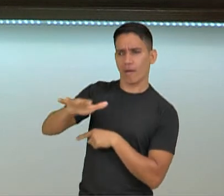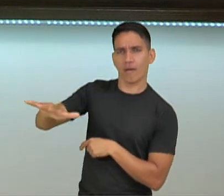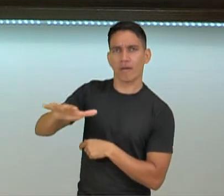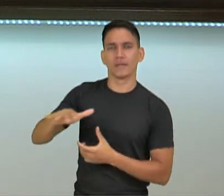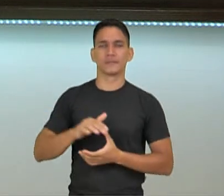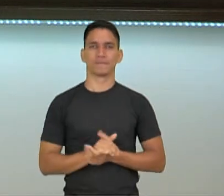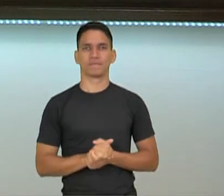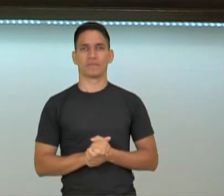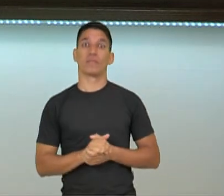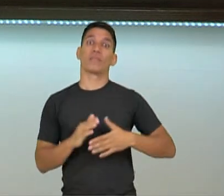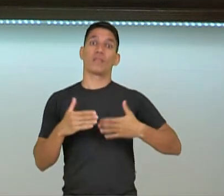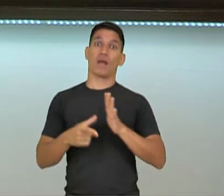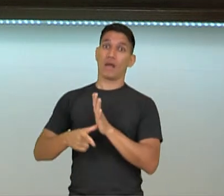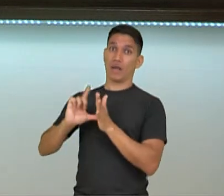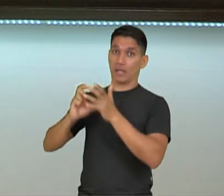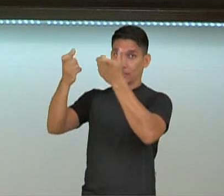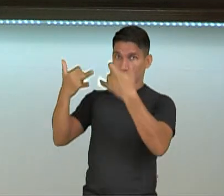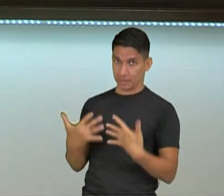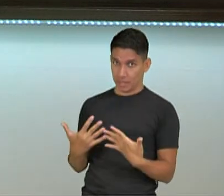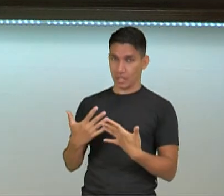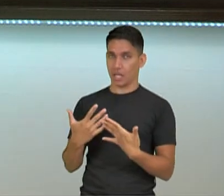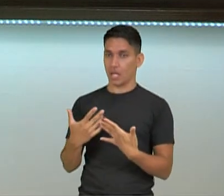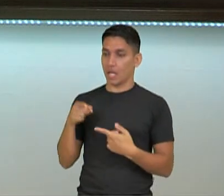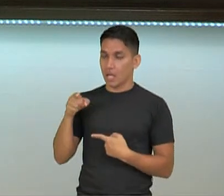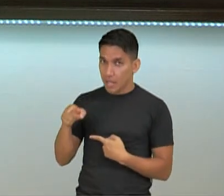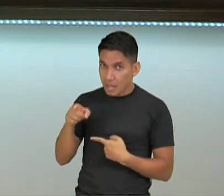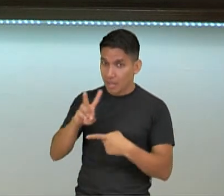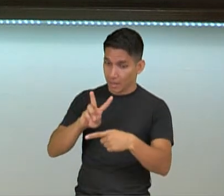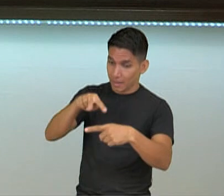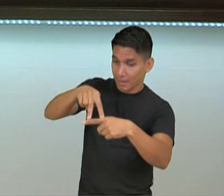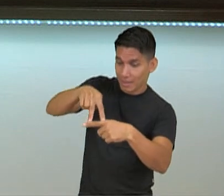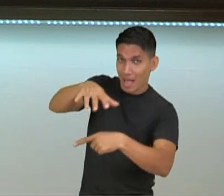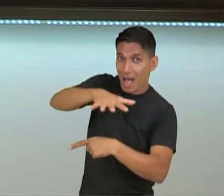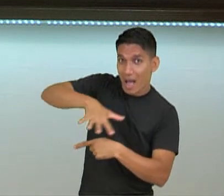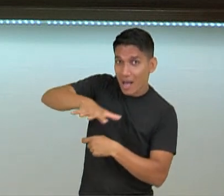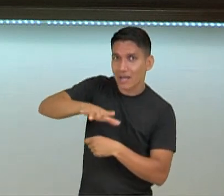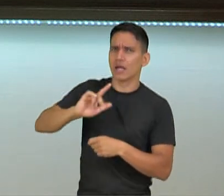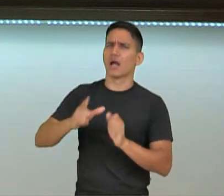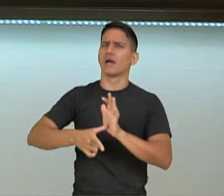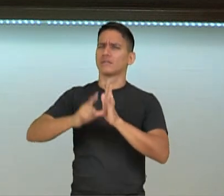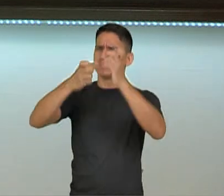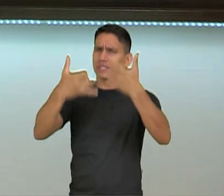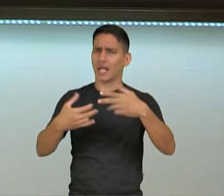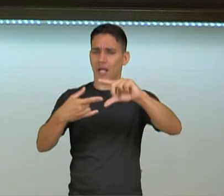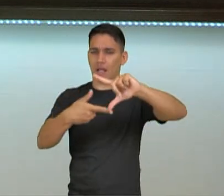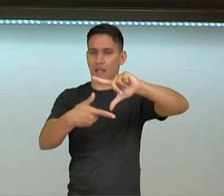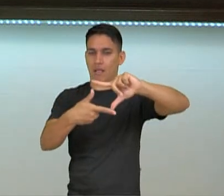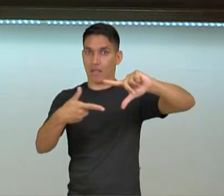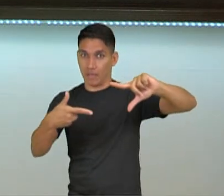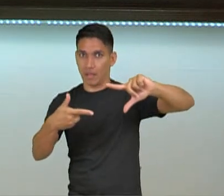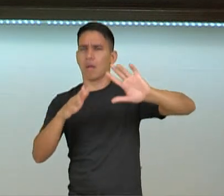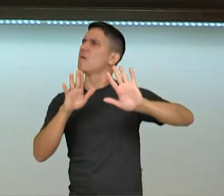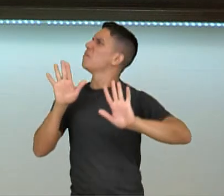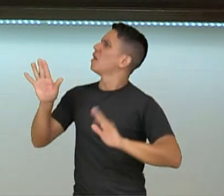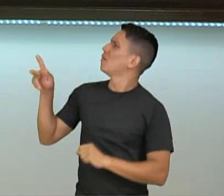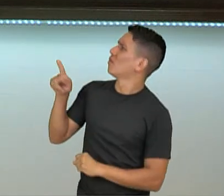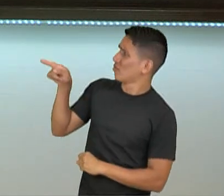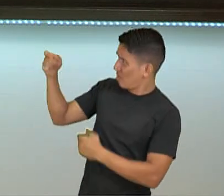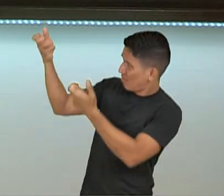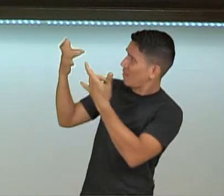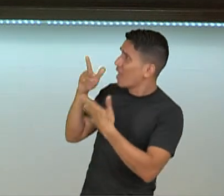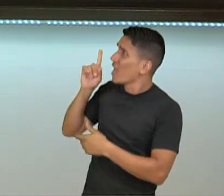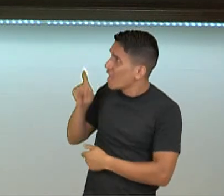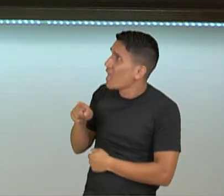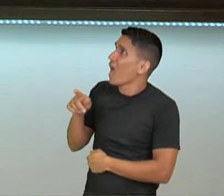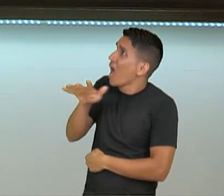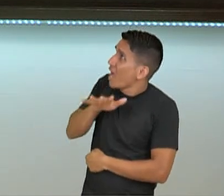triângulo, a gente vai retomar um pouquinho o que é a área do retângulo. Mas professora, você disse que nesse vídeo a gente vai falar